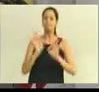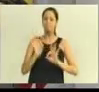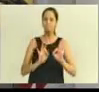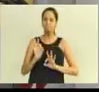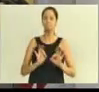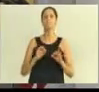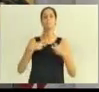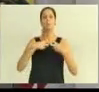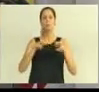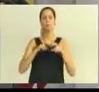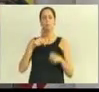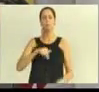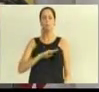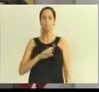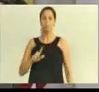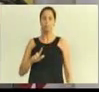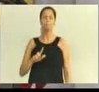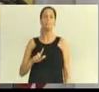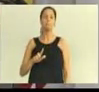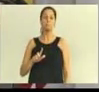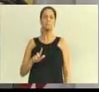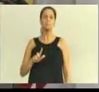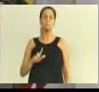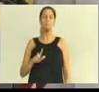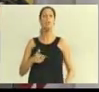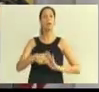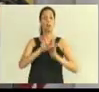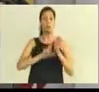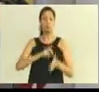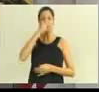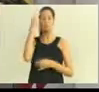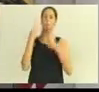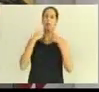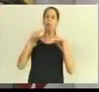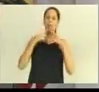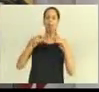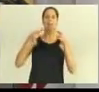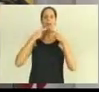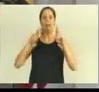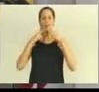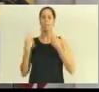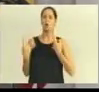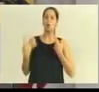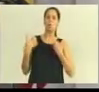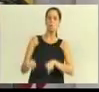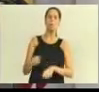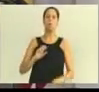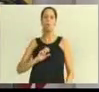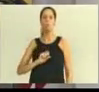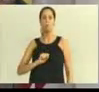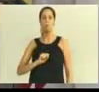continue operando. Muitos, vereador César Sim, antes criticavam o SIGA. Muitos aqui antes criticavam o SIGA.